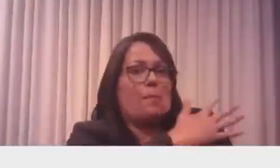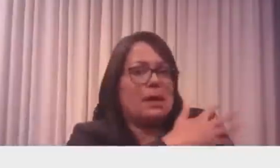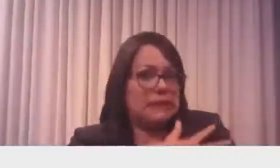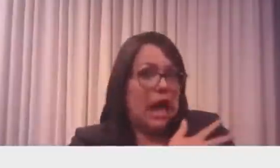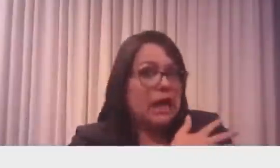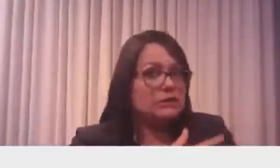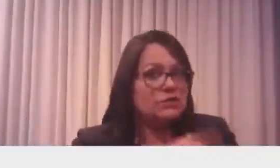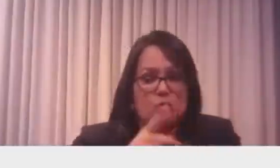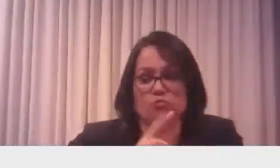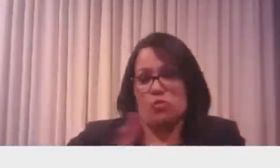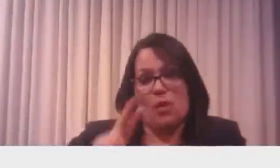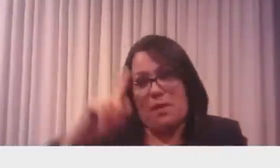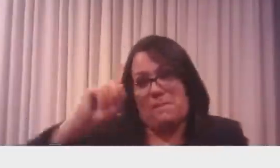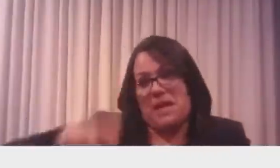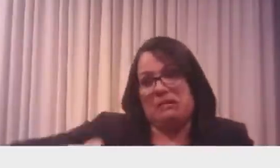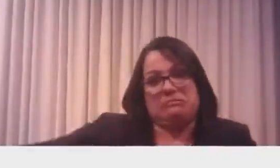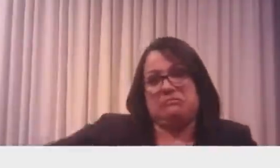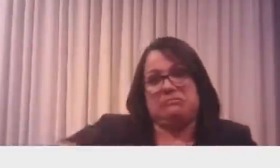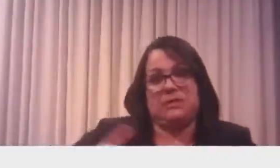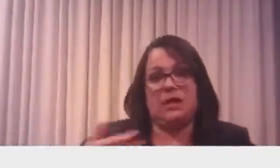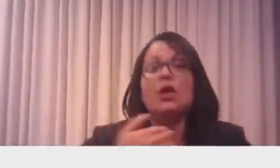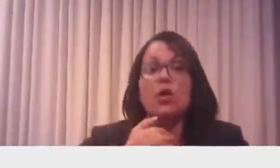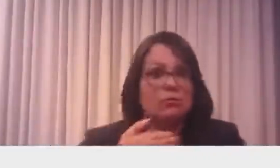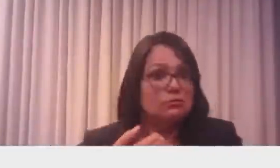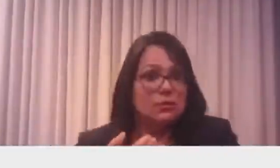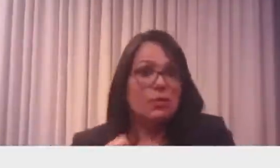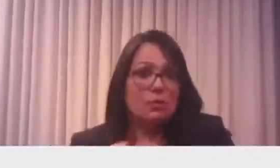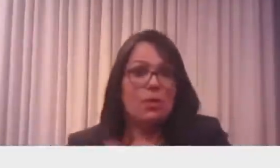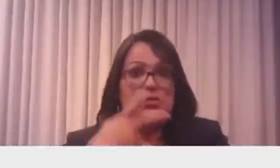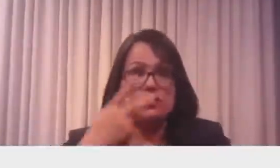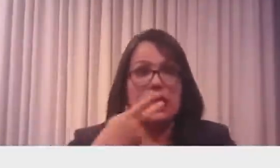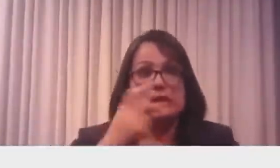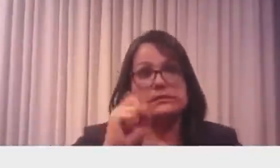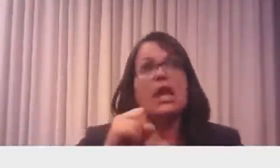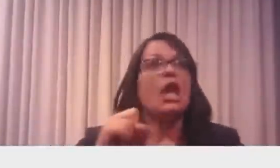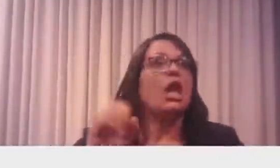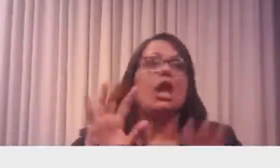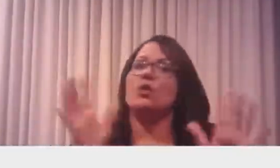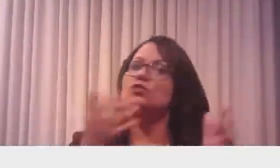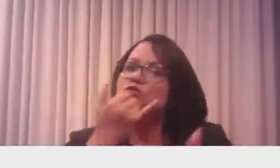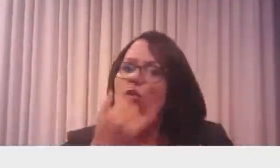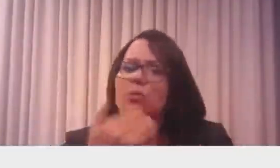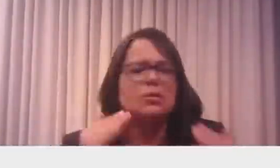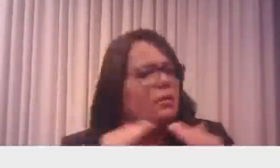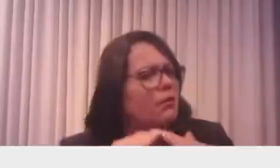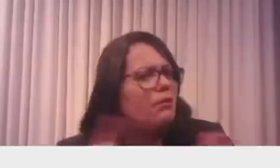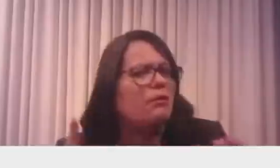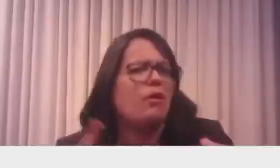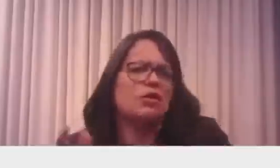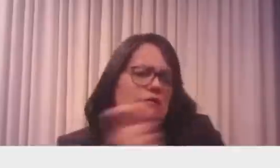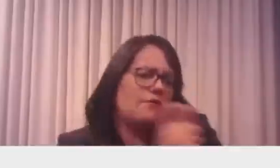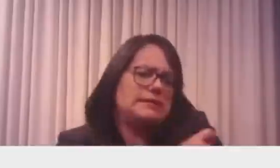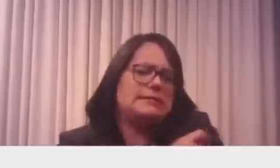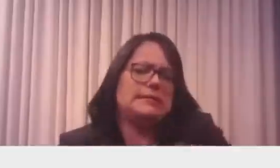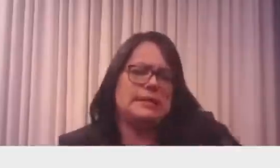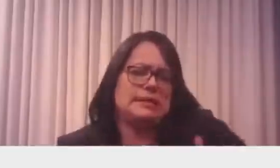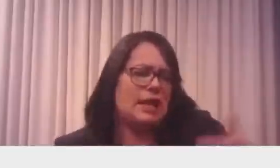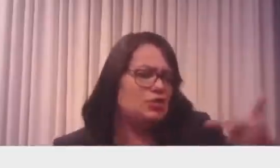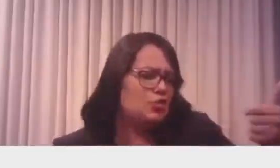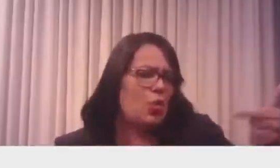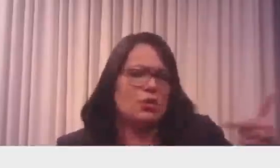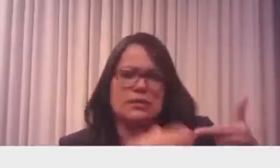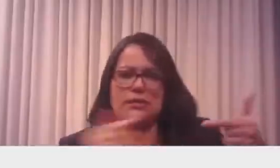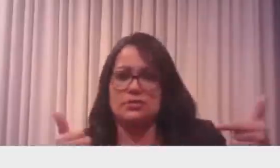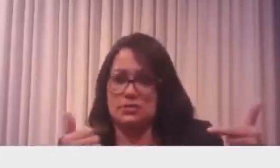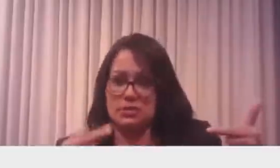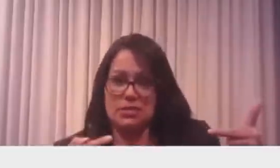como agir, mas não sou comandante. Eu posso falar que sou contra vacinar menores de 12 a 7 anos por causa disso, de acordo com o Ministério